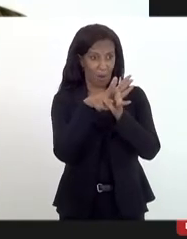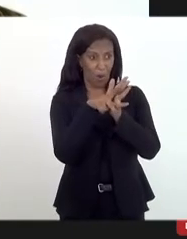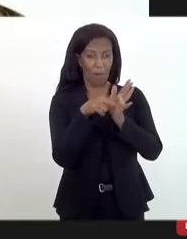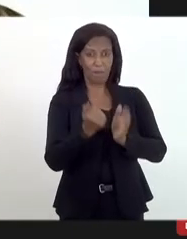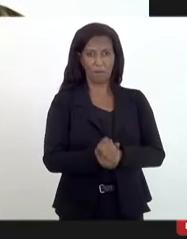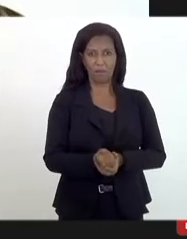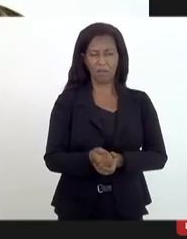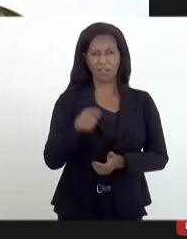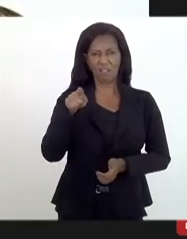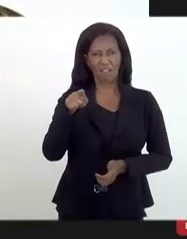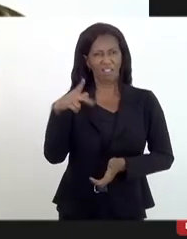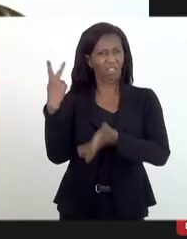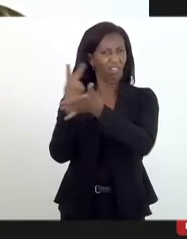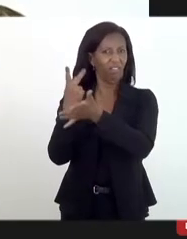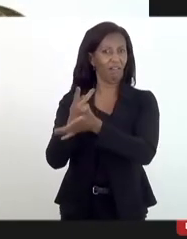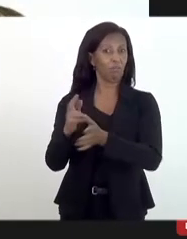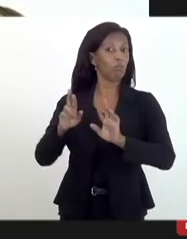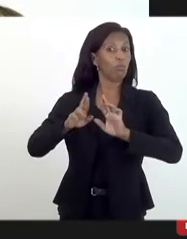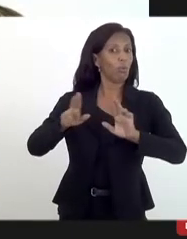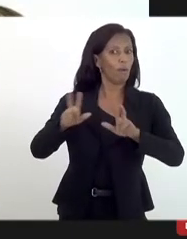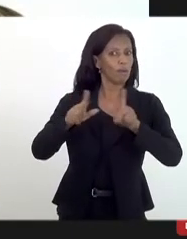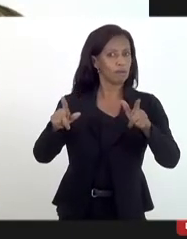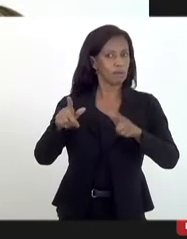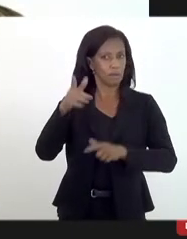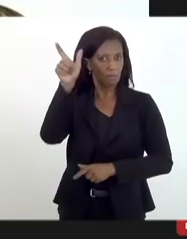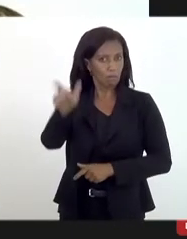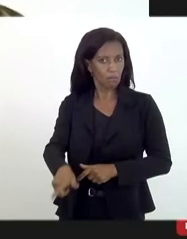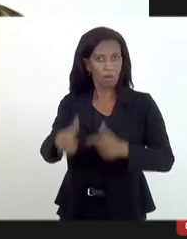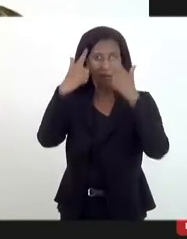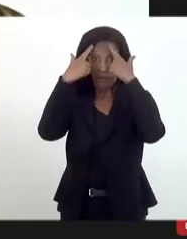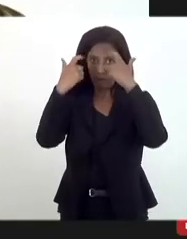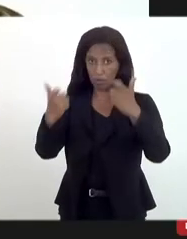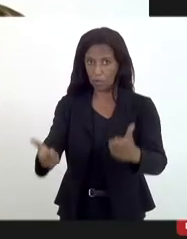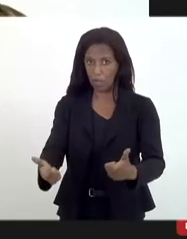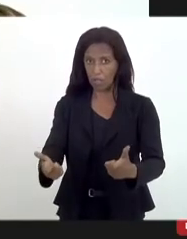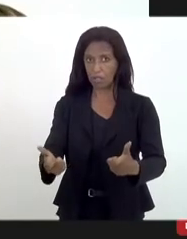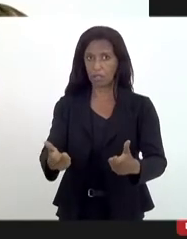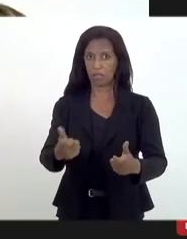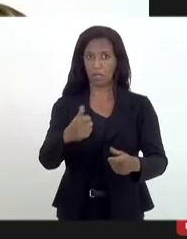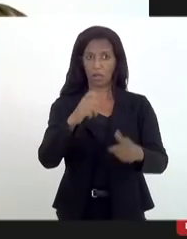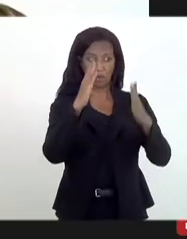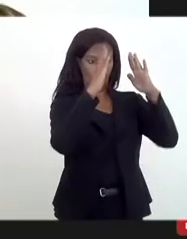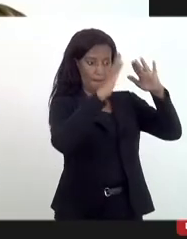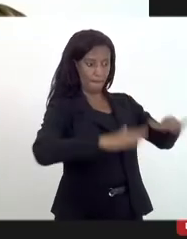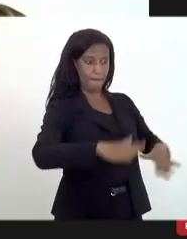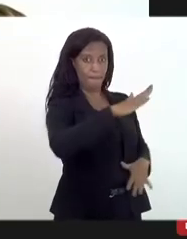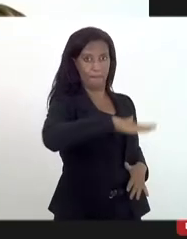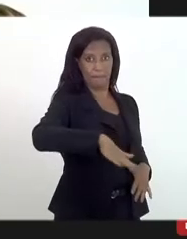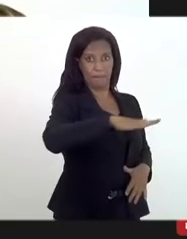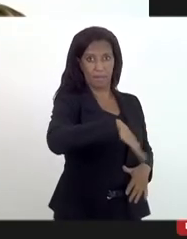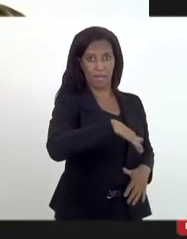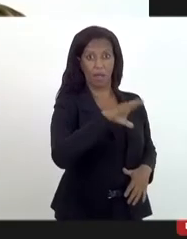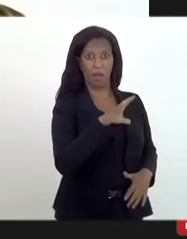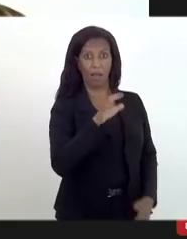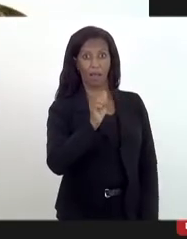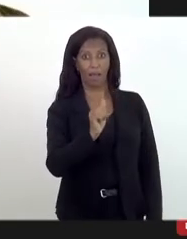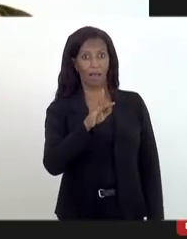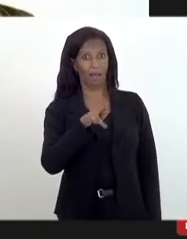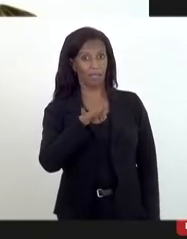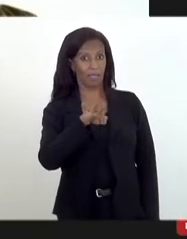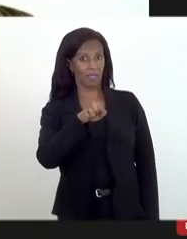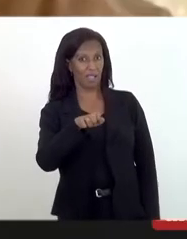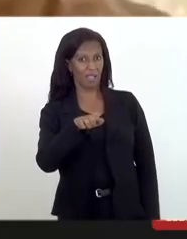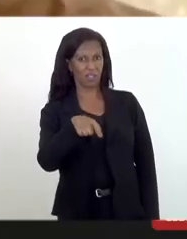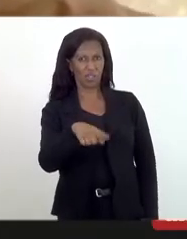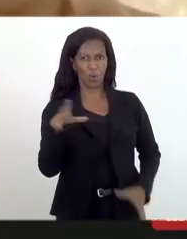Não, não é assim. Porque são pessoas violentas. São pessoas que depredaram o terreiro no catete. Eles são muito